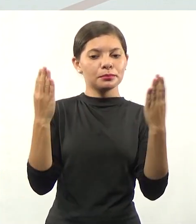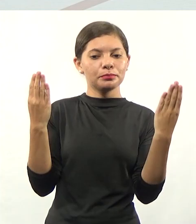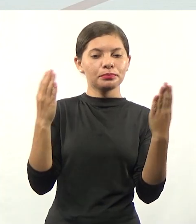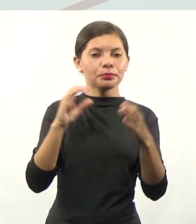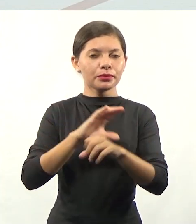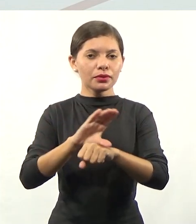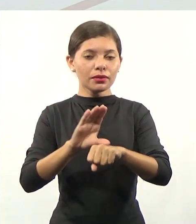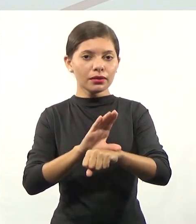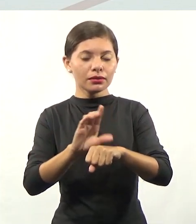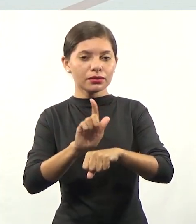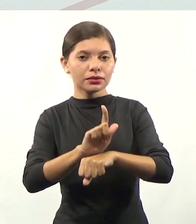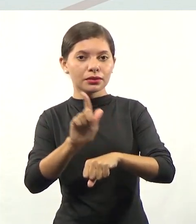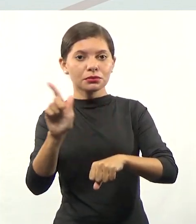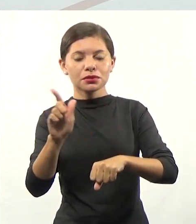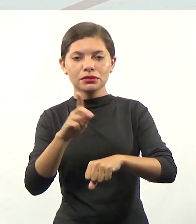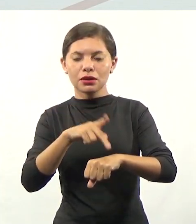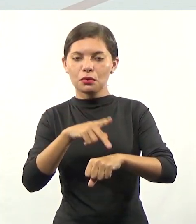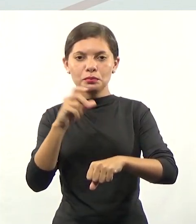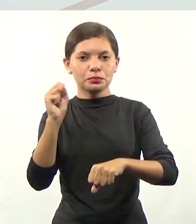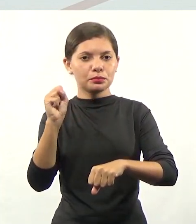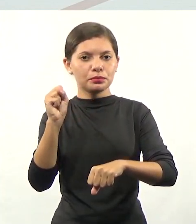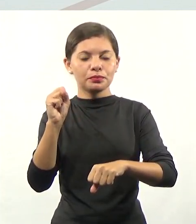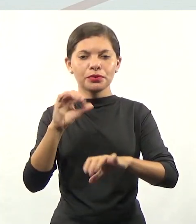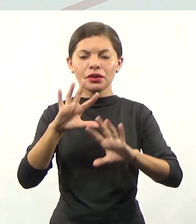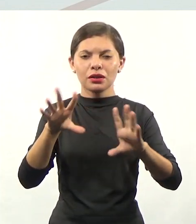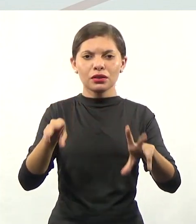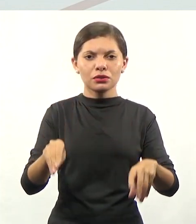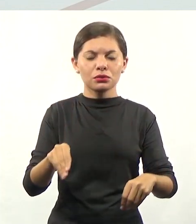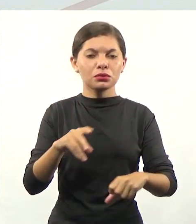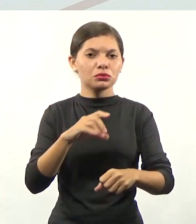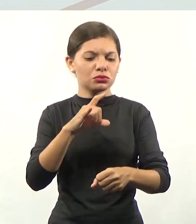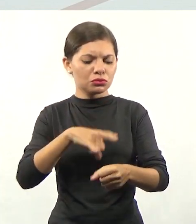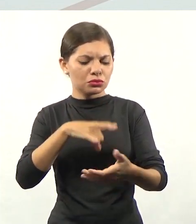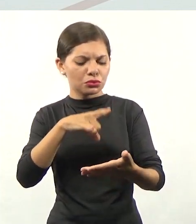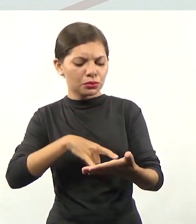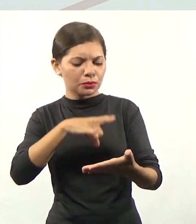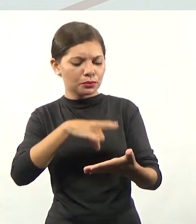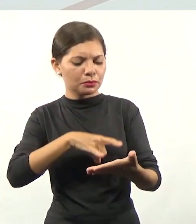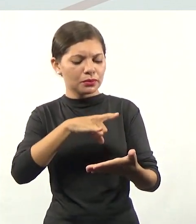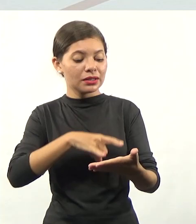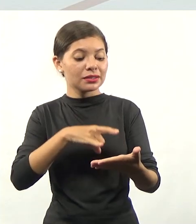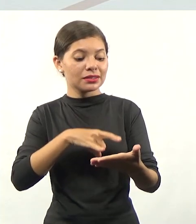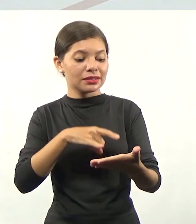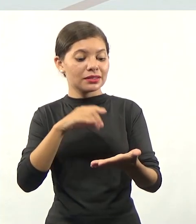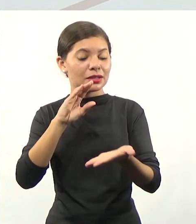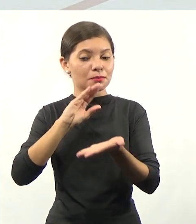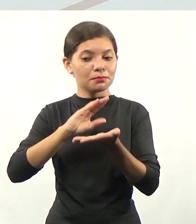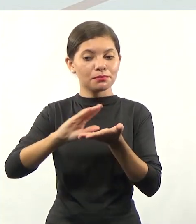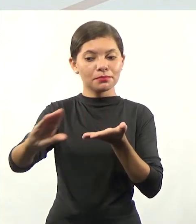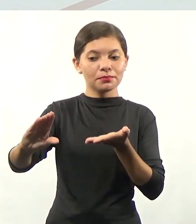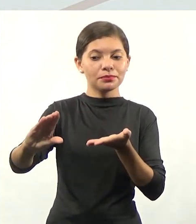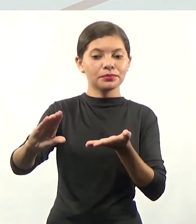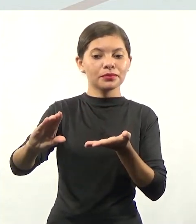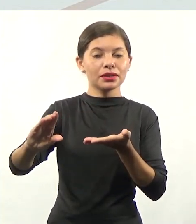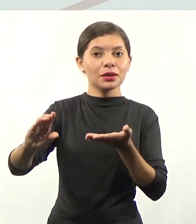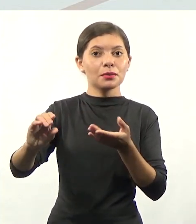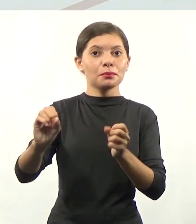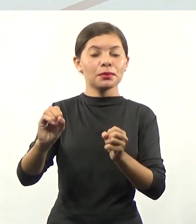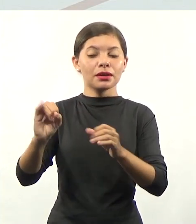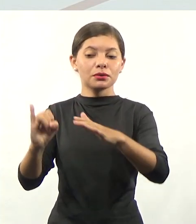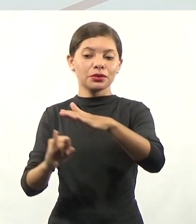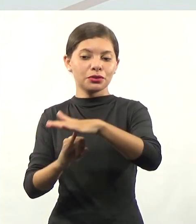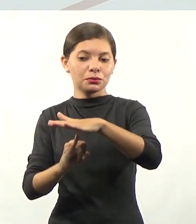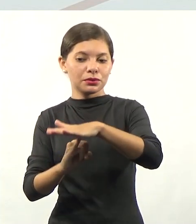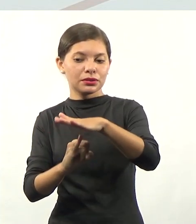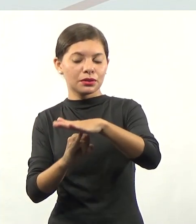cursos de pós-graduação, e todos esses documentos é montado um processo encaminhado para o Ministério da Educação, para